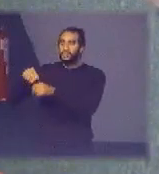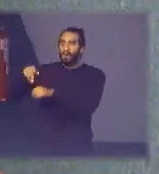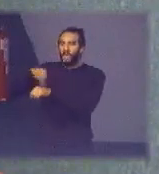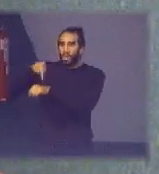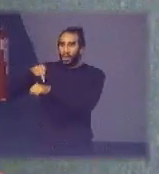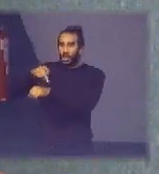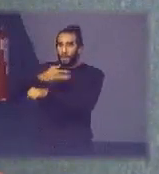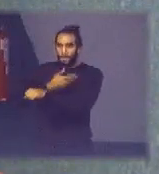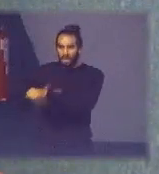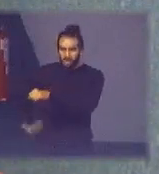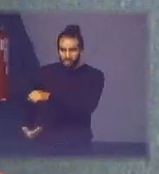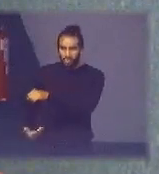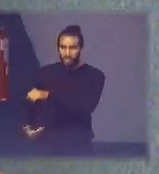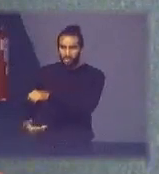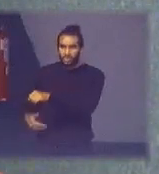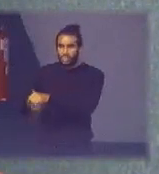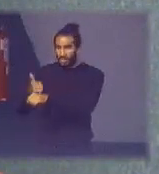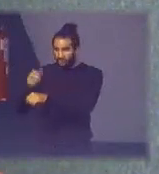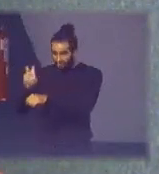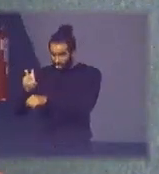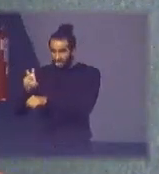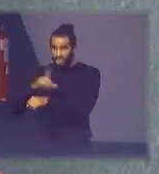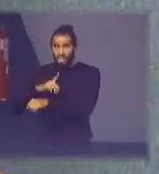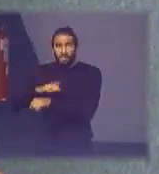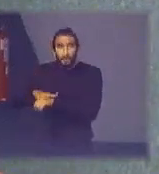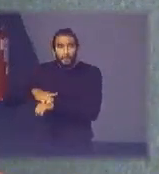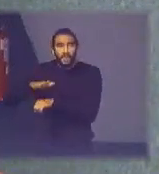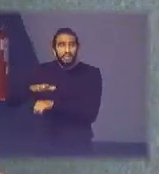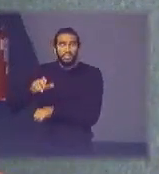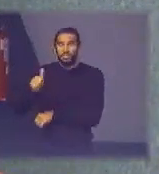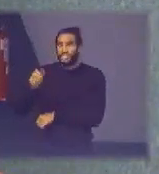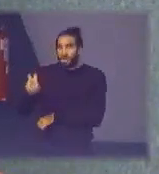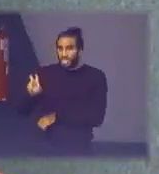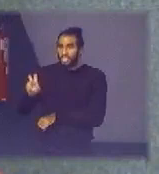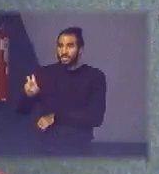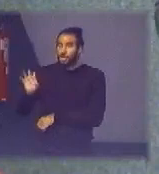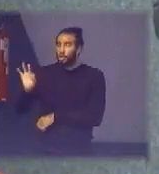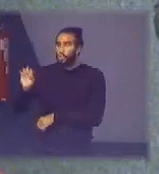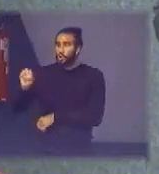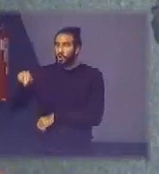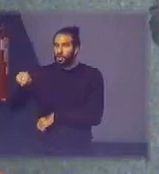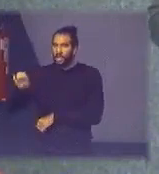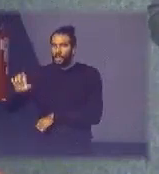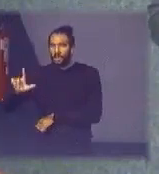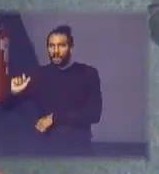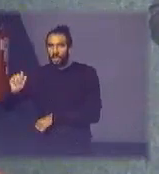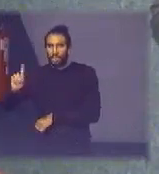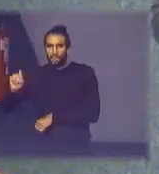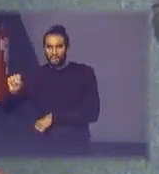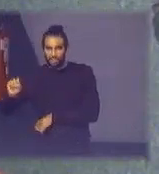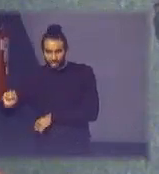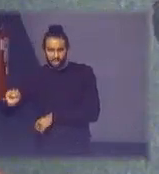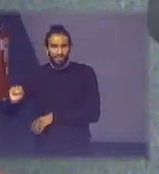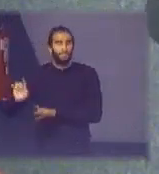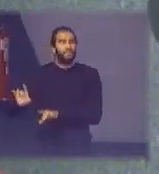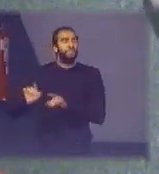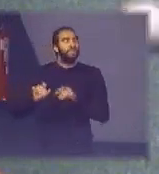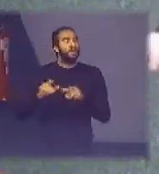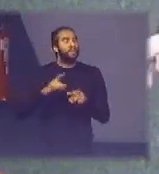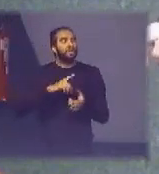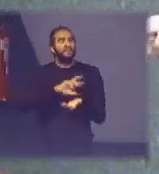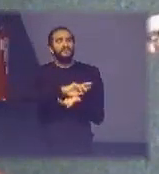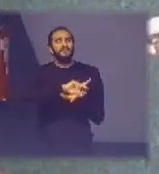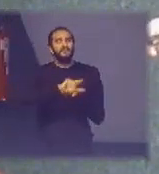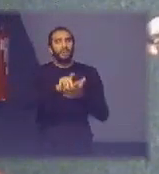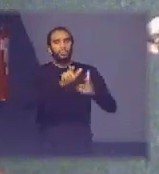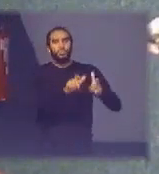coletamos 80 toneladas a coleta total da Grim Eletro em 2018 com todos os pontos